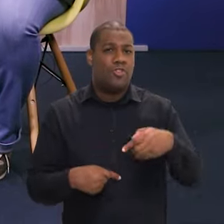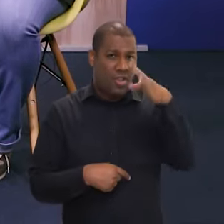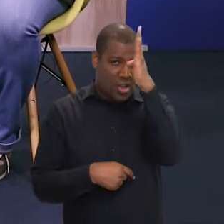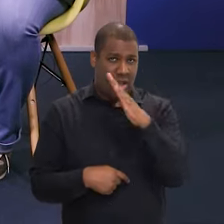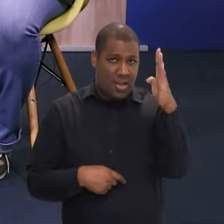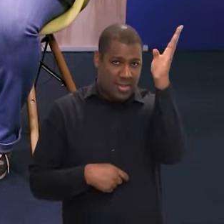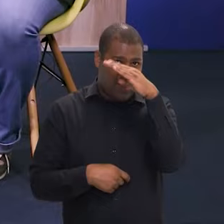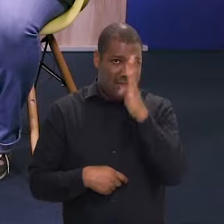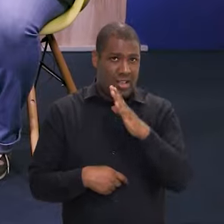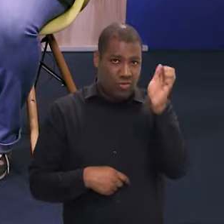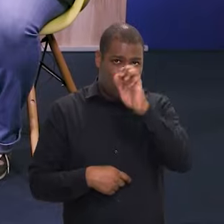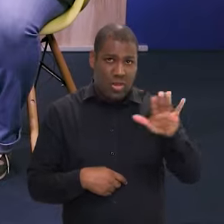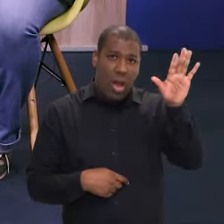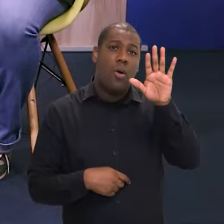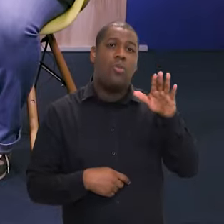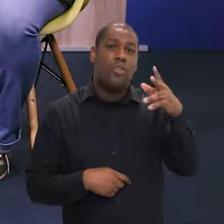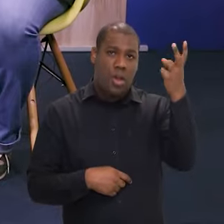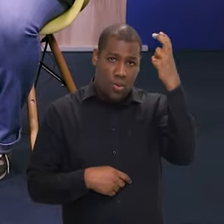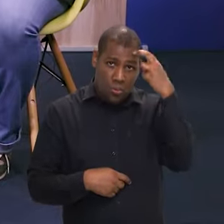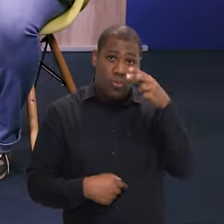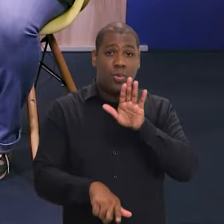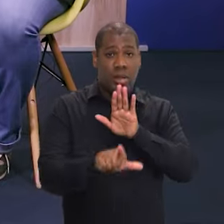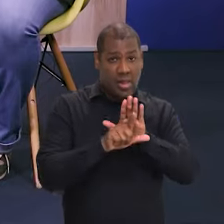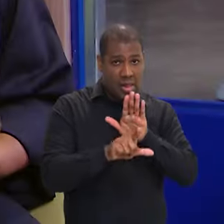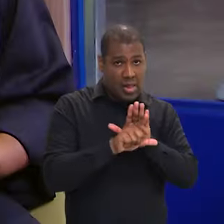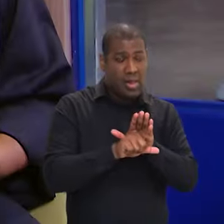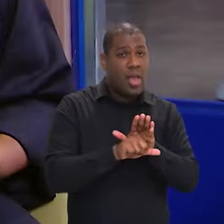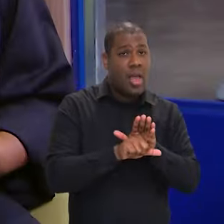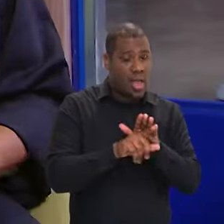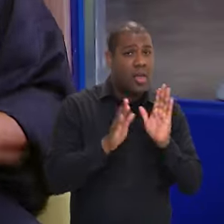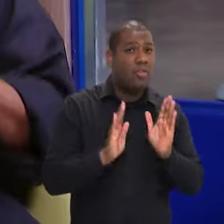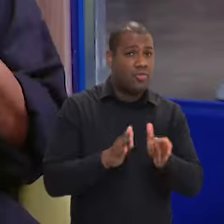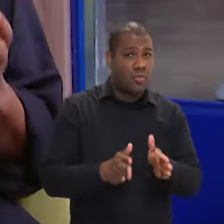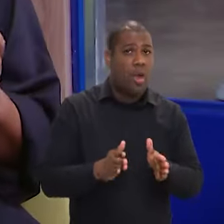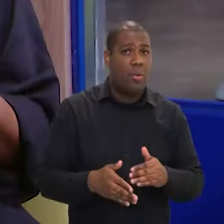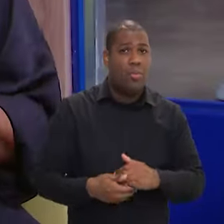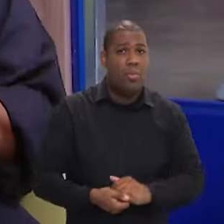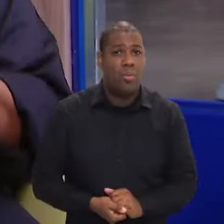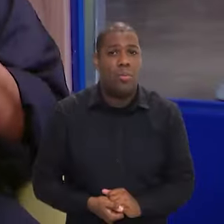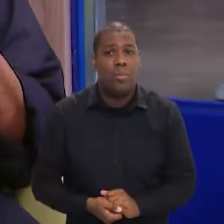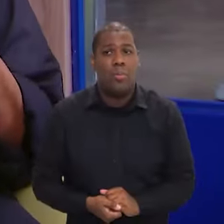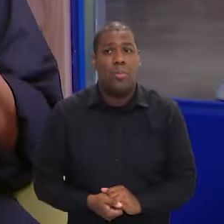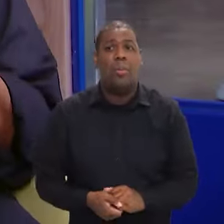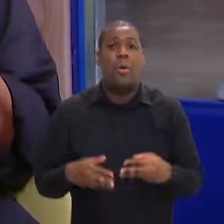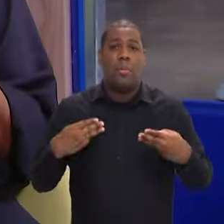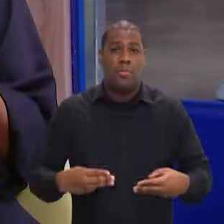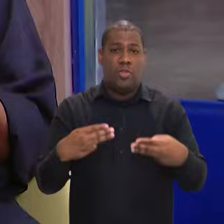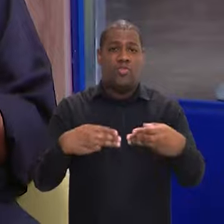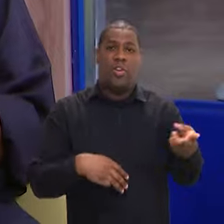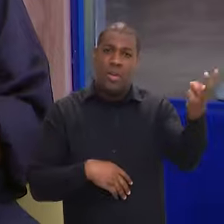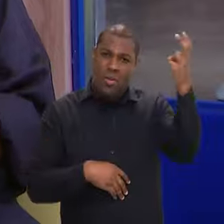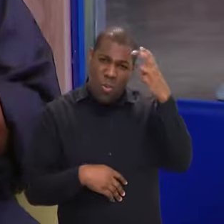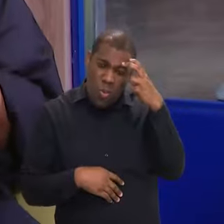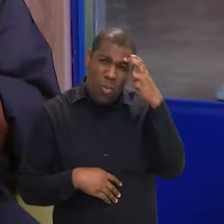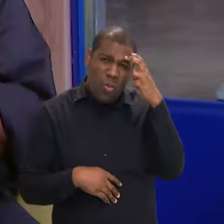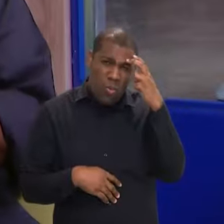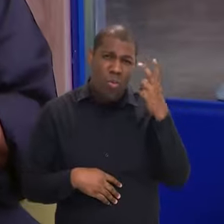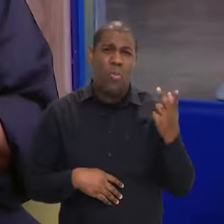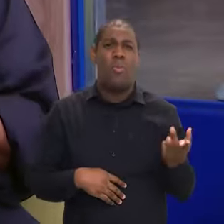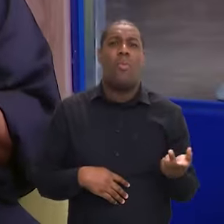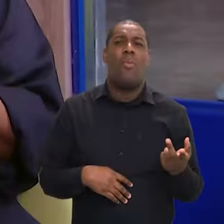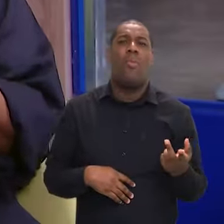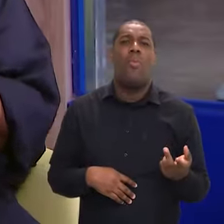a Política Cultural Aldir Blanc já é uma lei também, é uma conquista. Então nós estamos chegando em um patamar, o Ministério da Cultura sendo